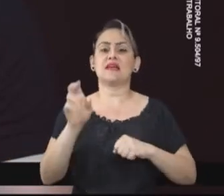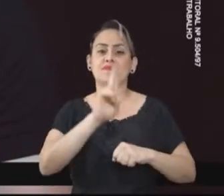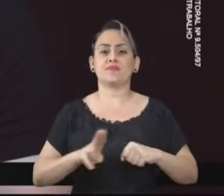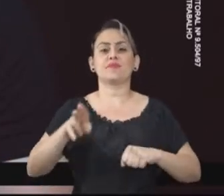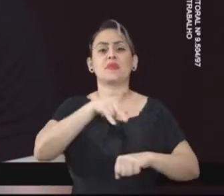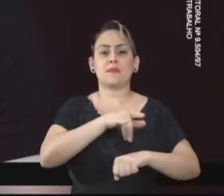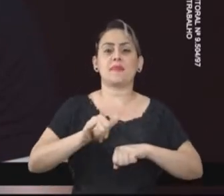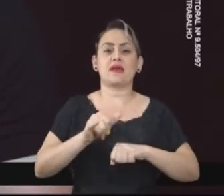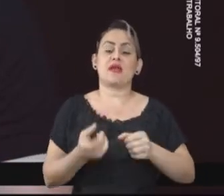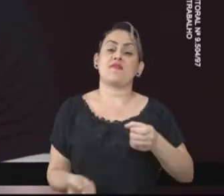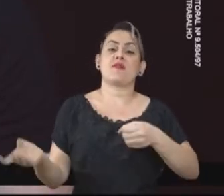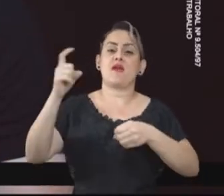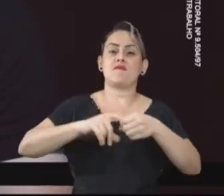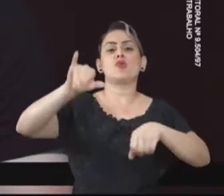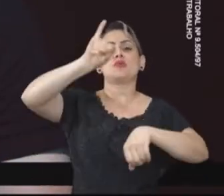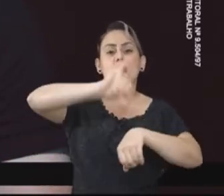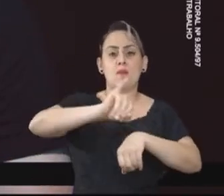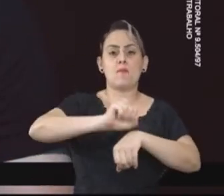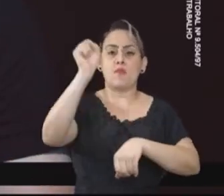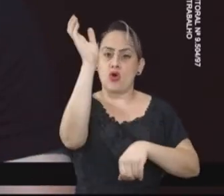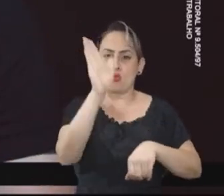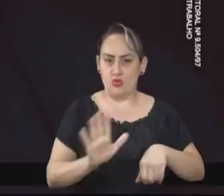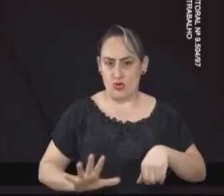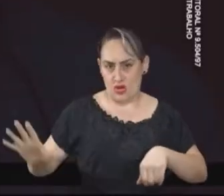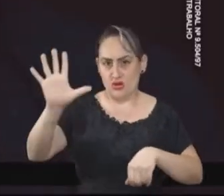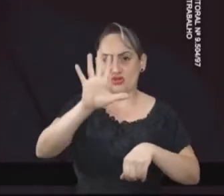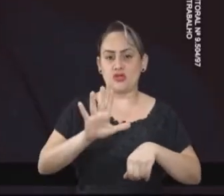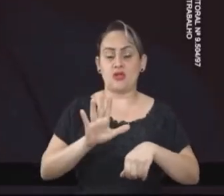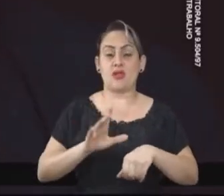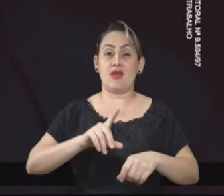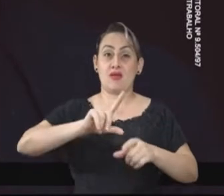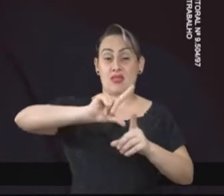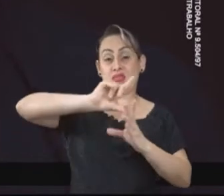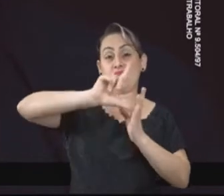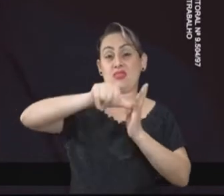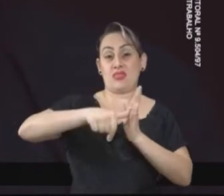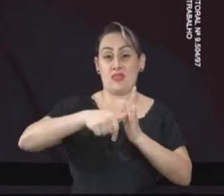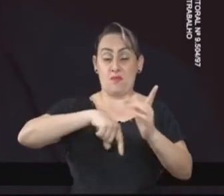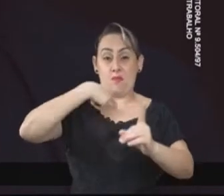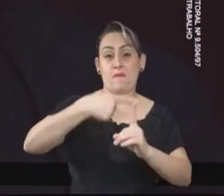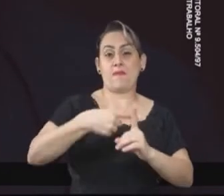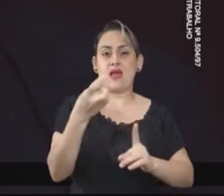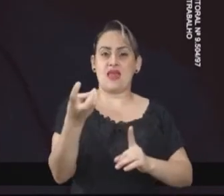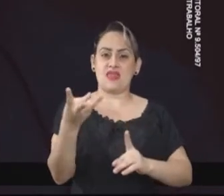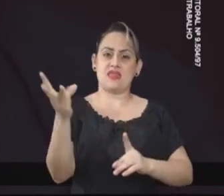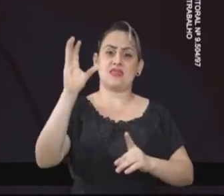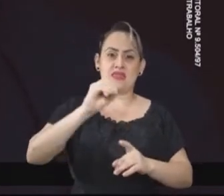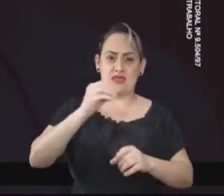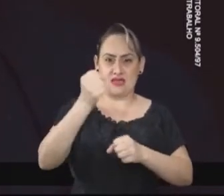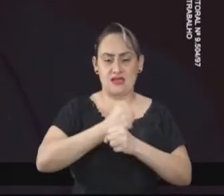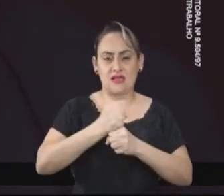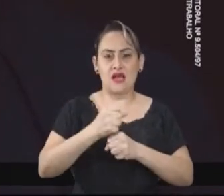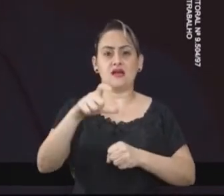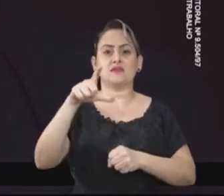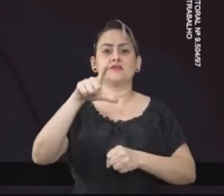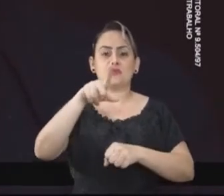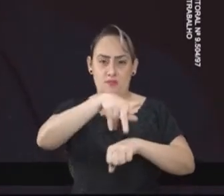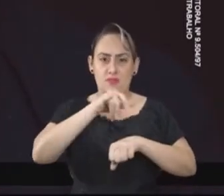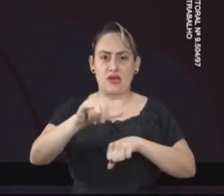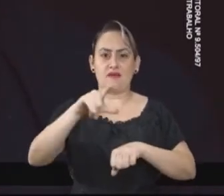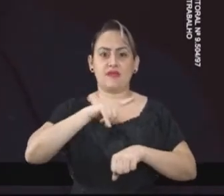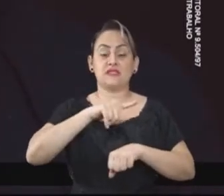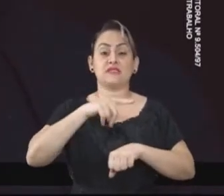a credibilidade de Paranavaí como polo regional. Depois de mais de 30 anos, Paranavaí teve o seu prefeito eleito